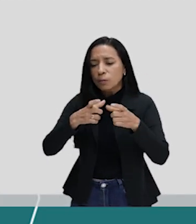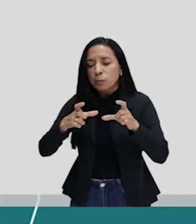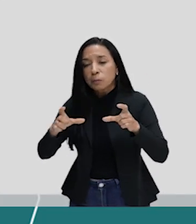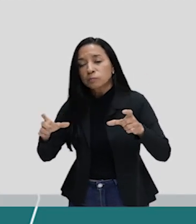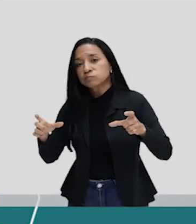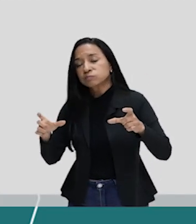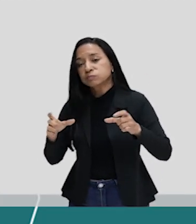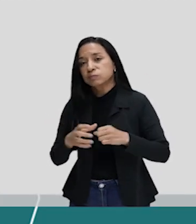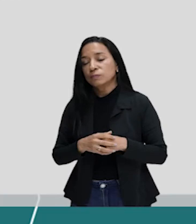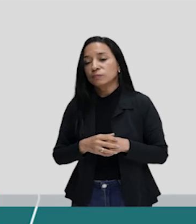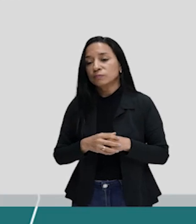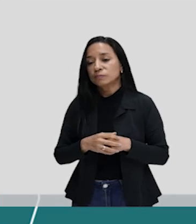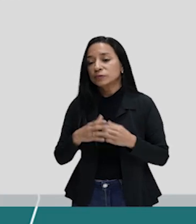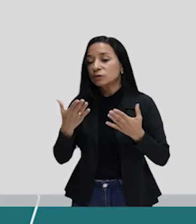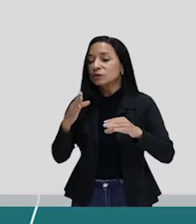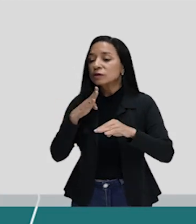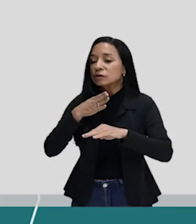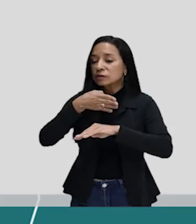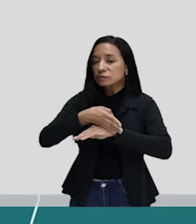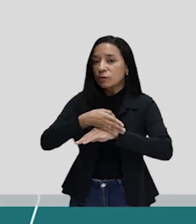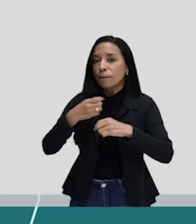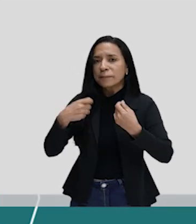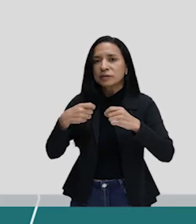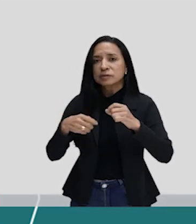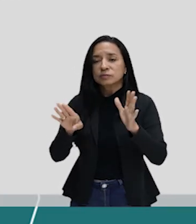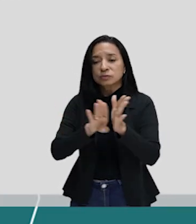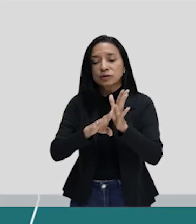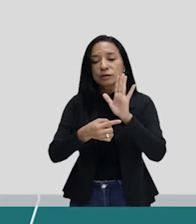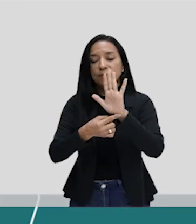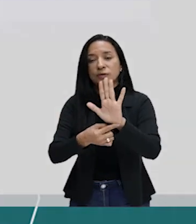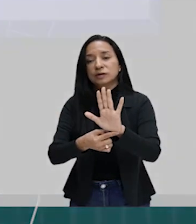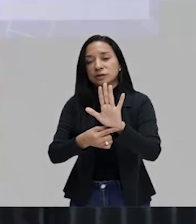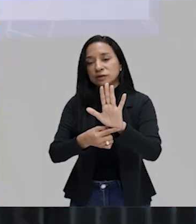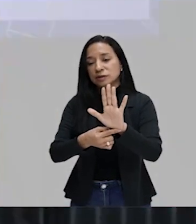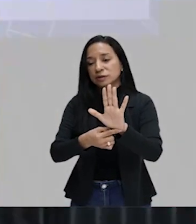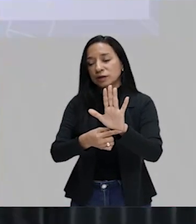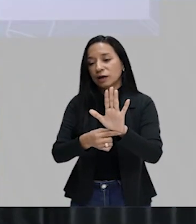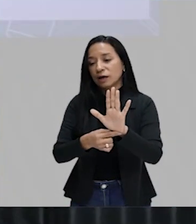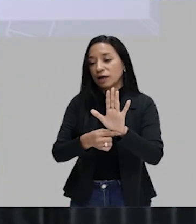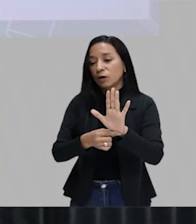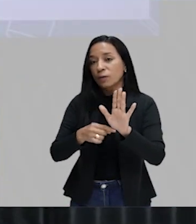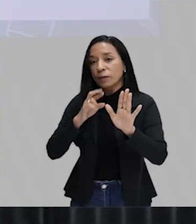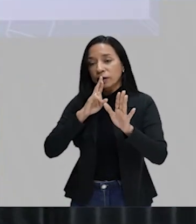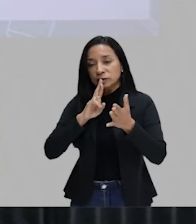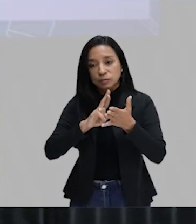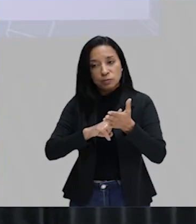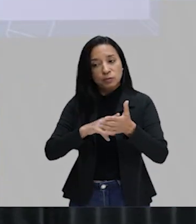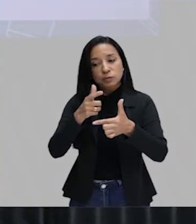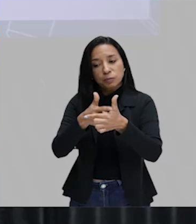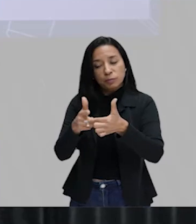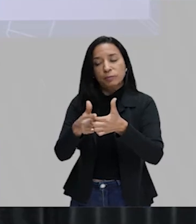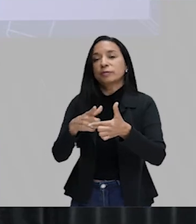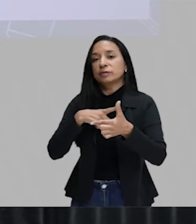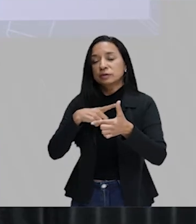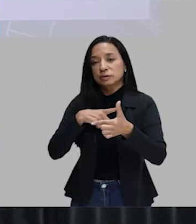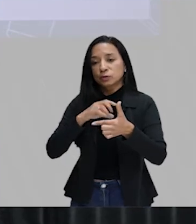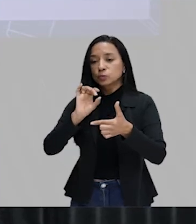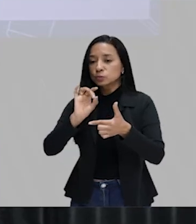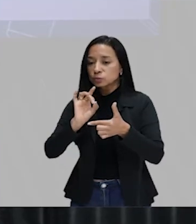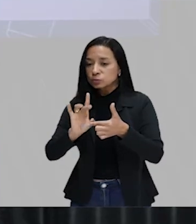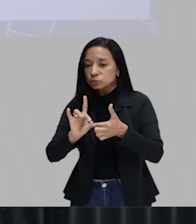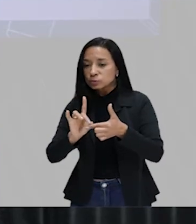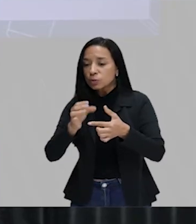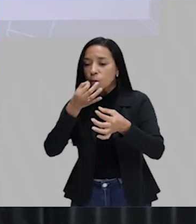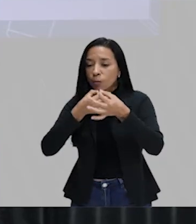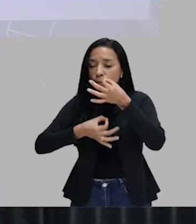intervenção. Eu não preciso chegar e apresentar uma solução para aquele problema que eu levanto. Eu só argumento e